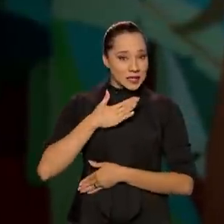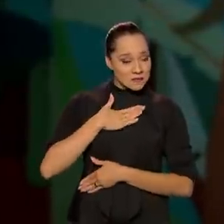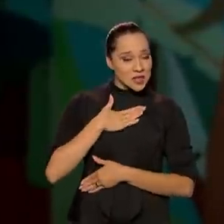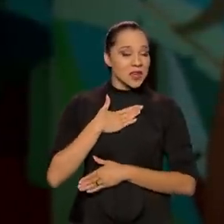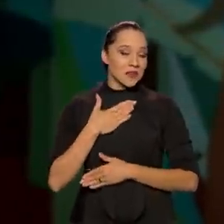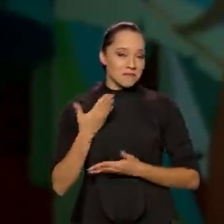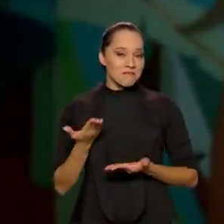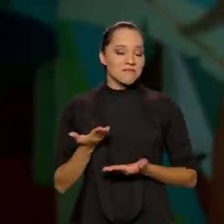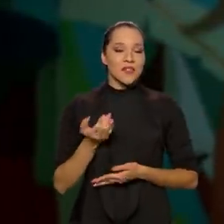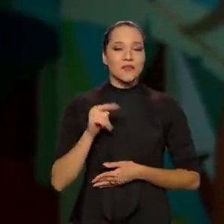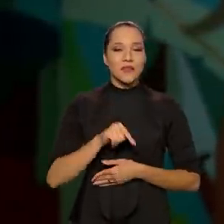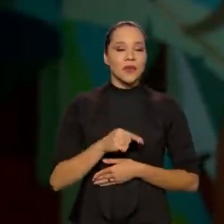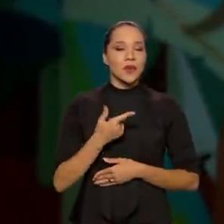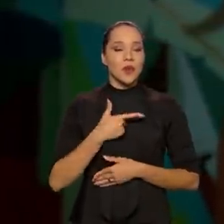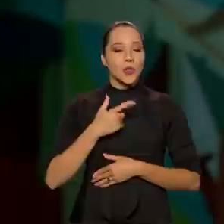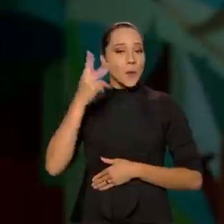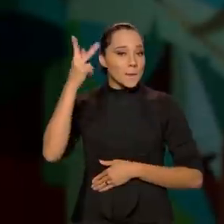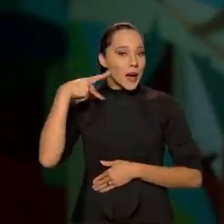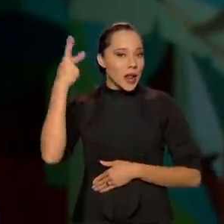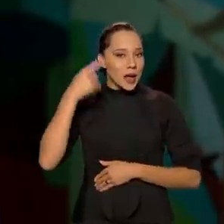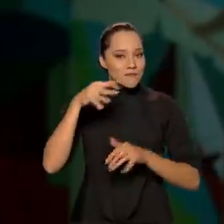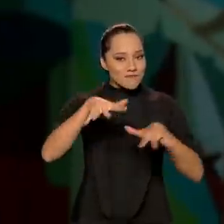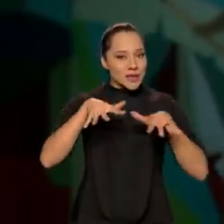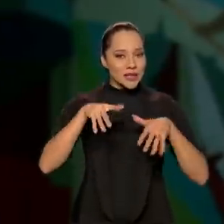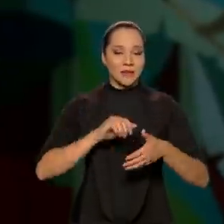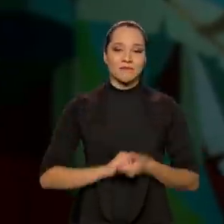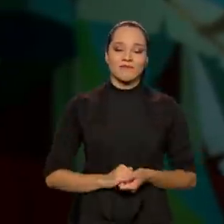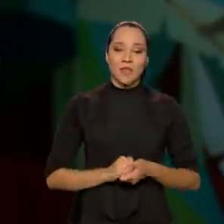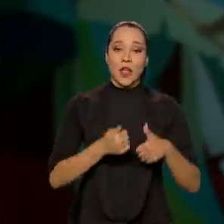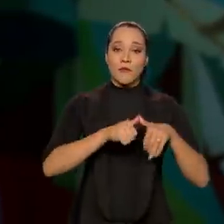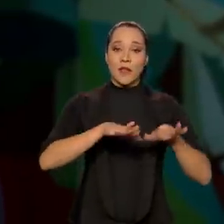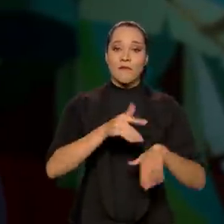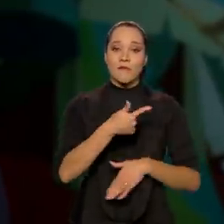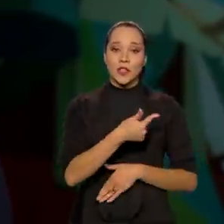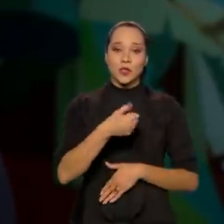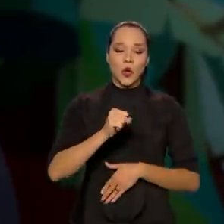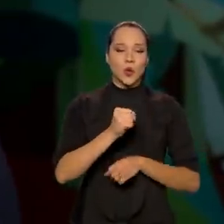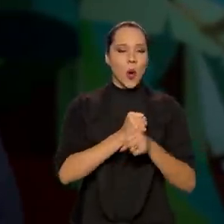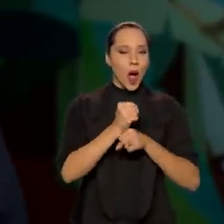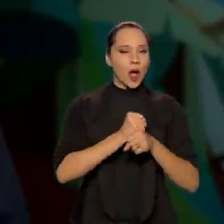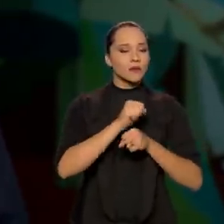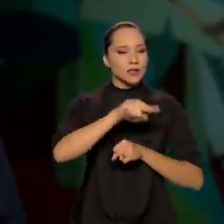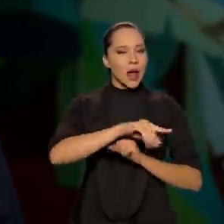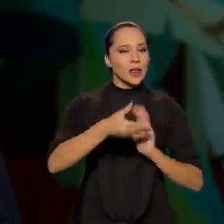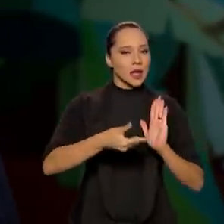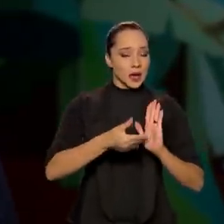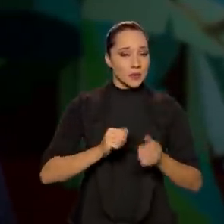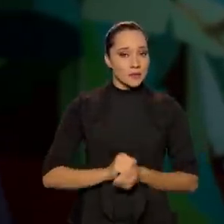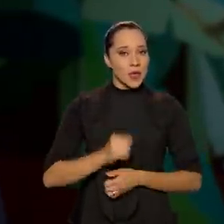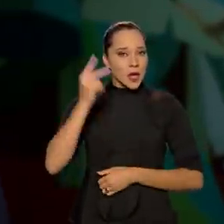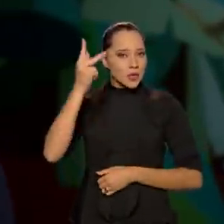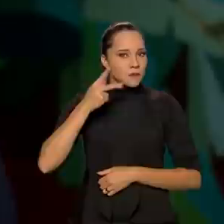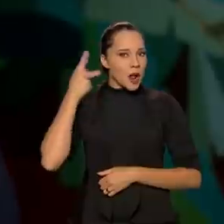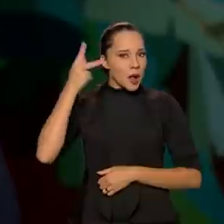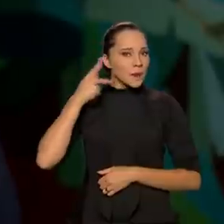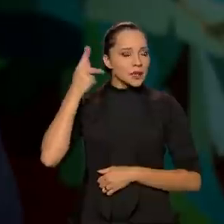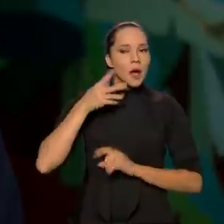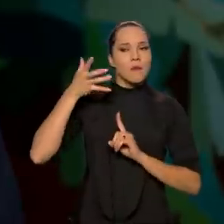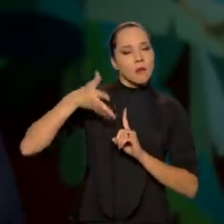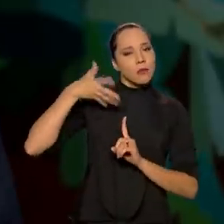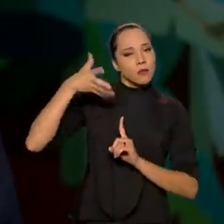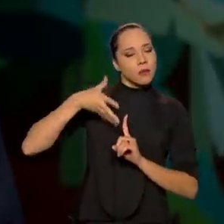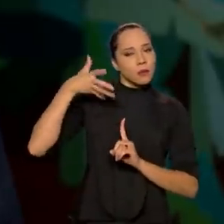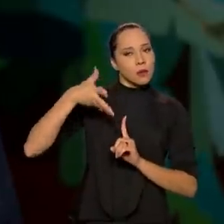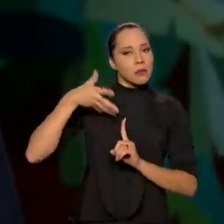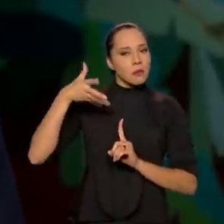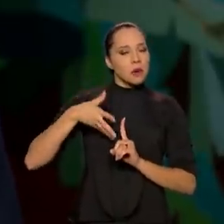penúltima, enquanto parlamentar. Fiquei 28 anos dentro da Câmara. E ali, os parlamentares discursam, em